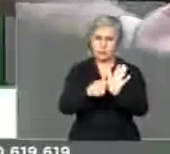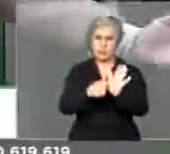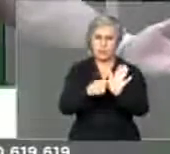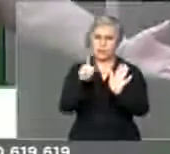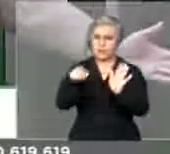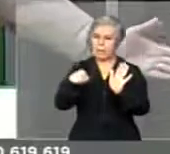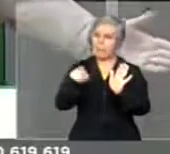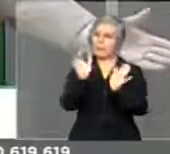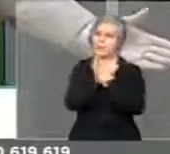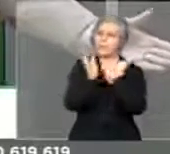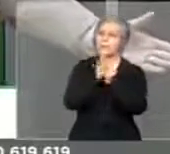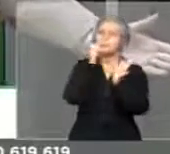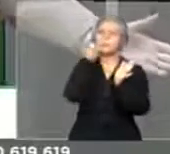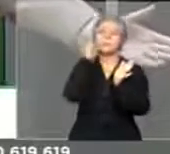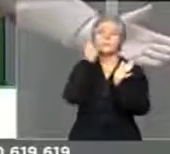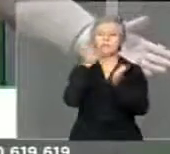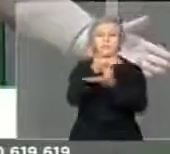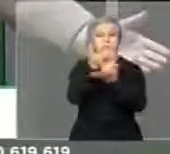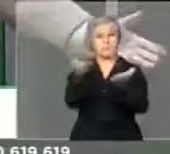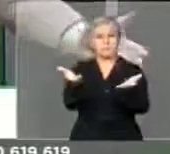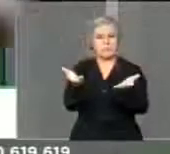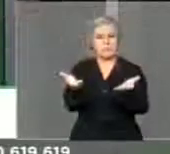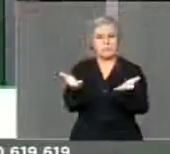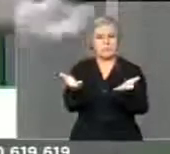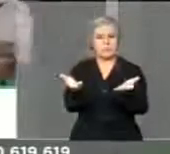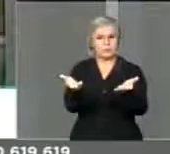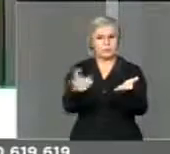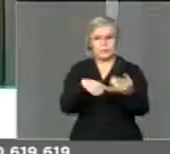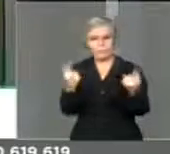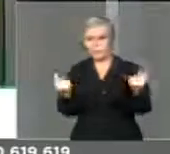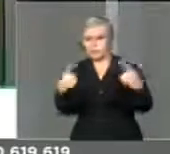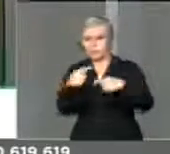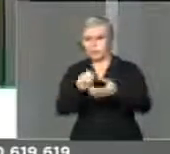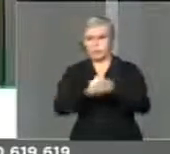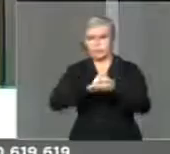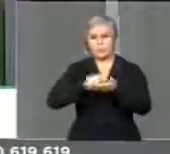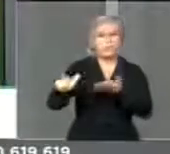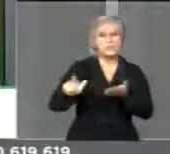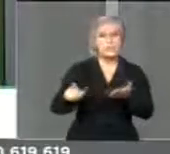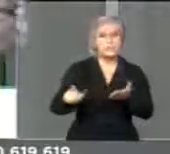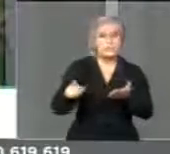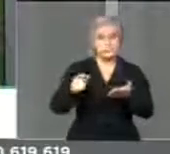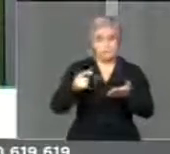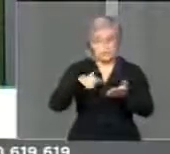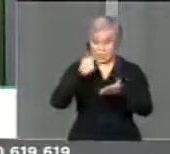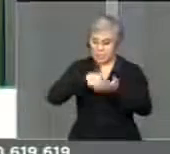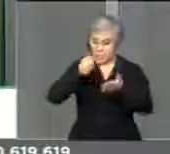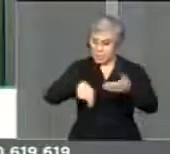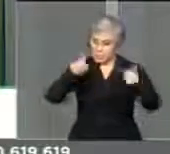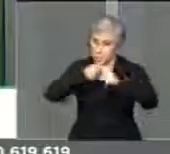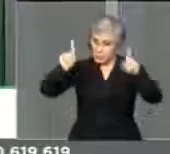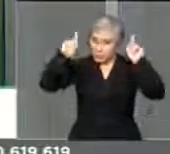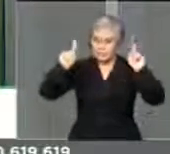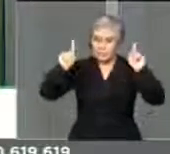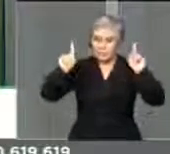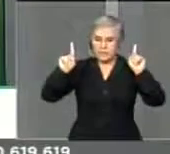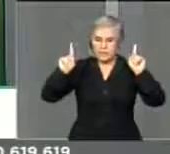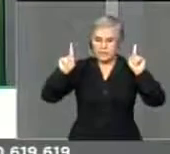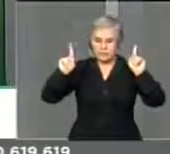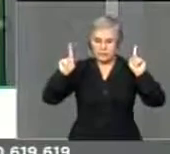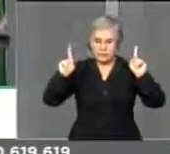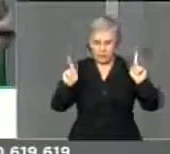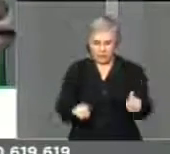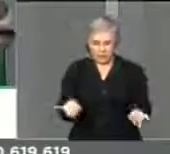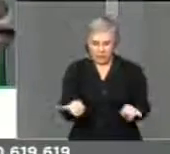deputados que são contra o impeachment. Eu não assinei essa porcaria, mas em